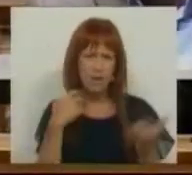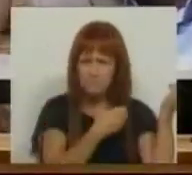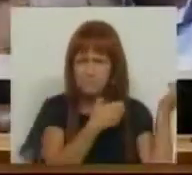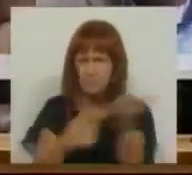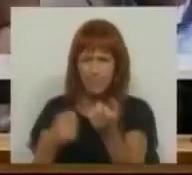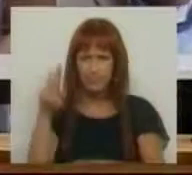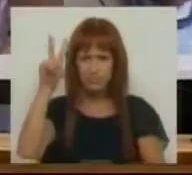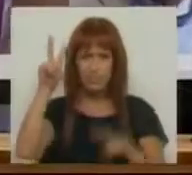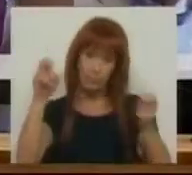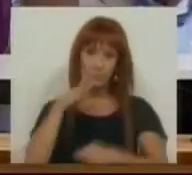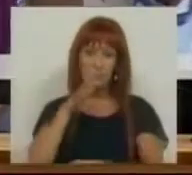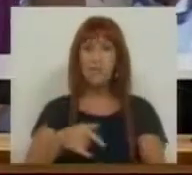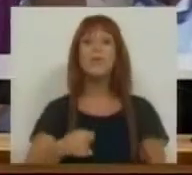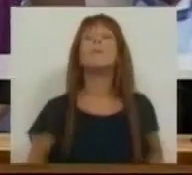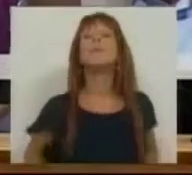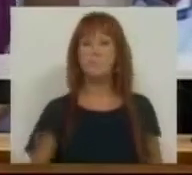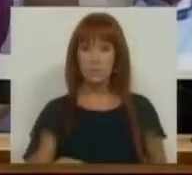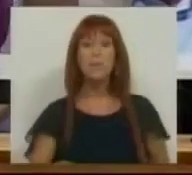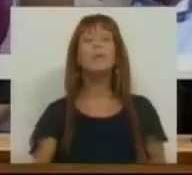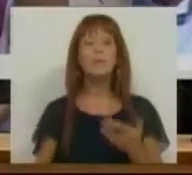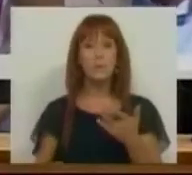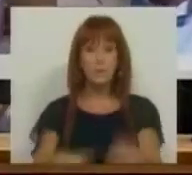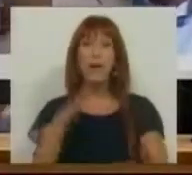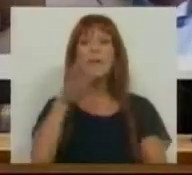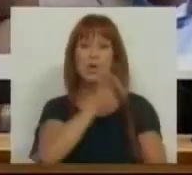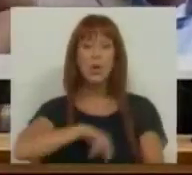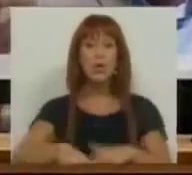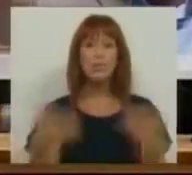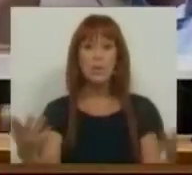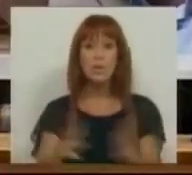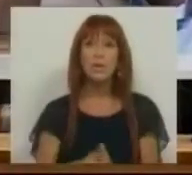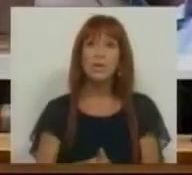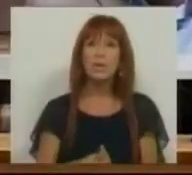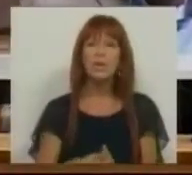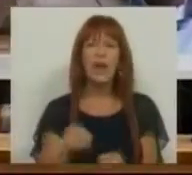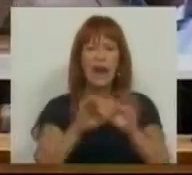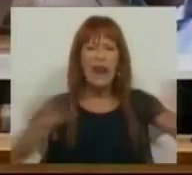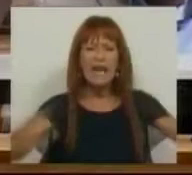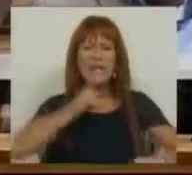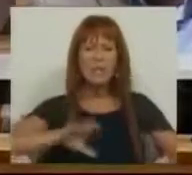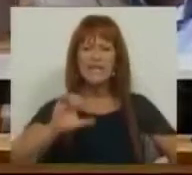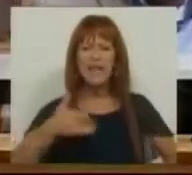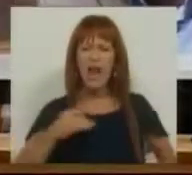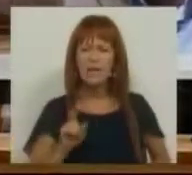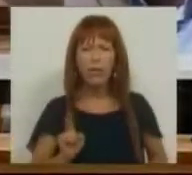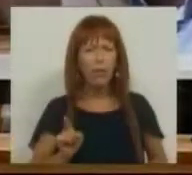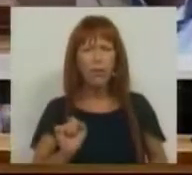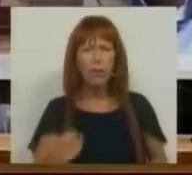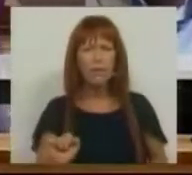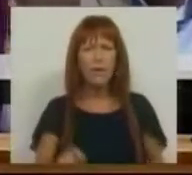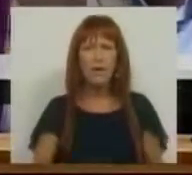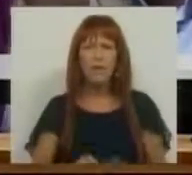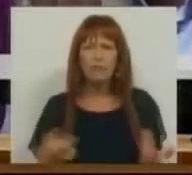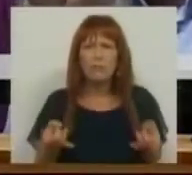Terrorismo. Diz, ó Sr. Deputado, a linha vermelha do CDS só